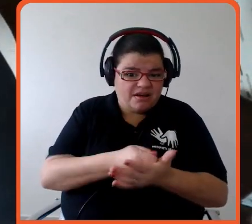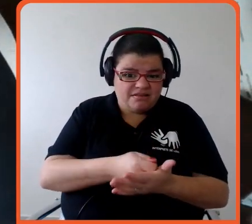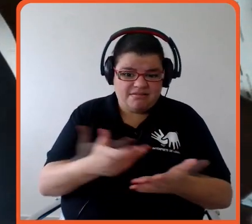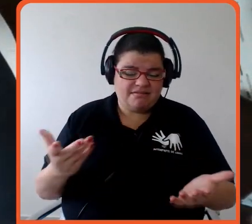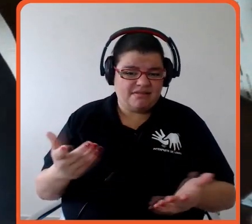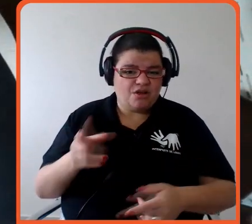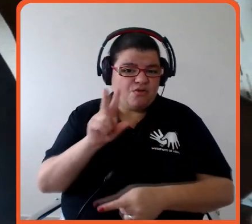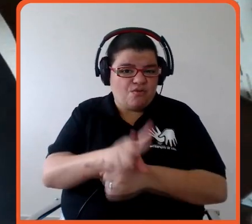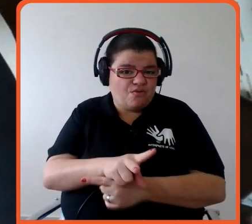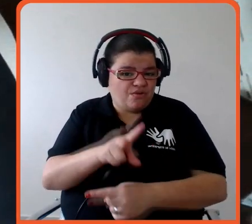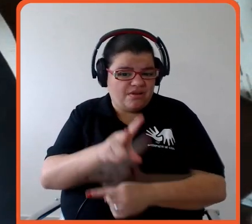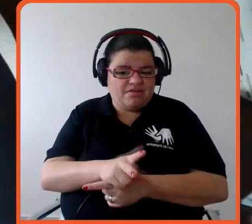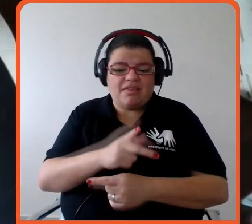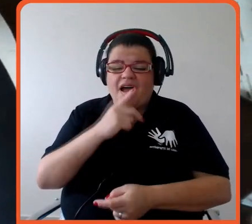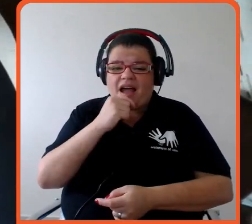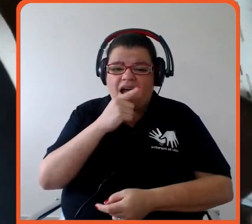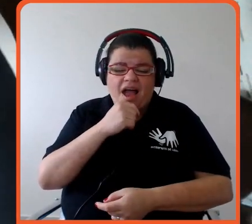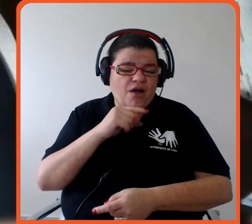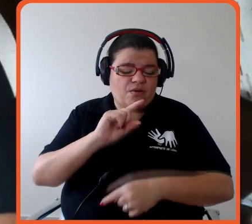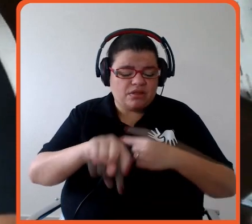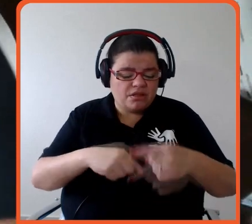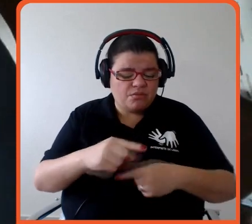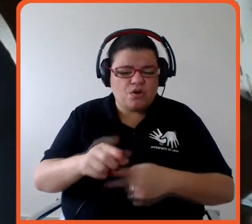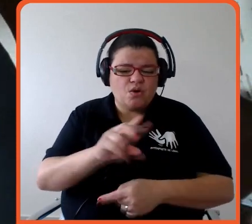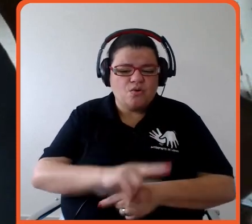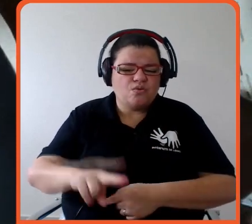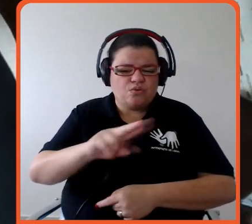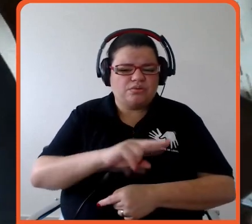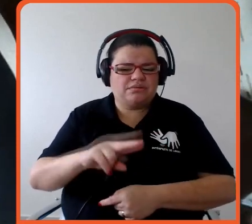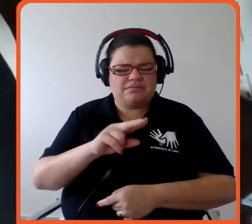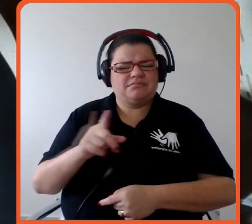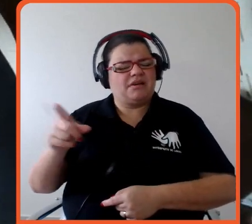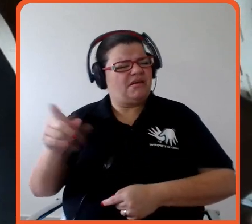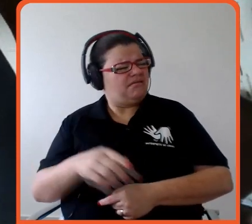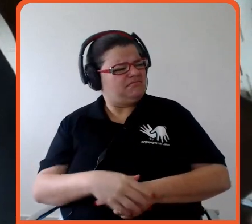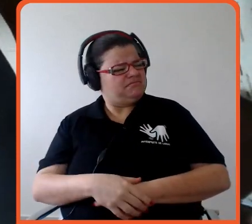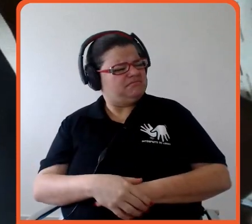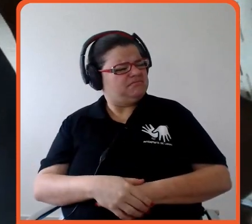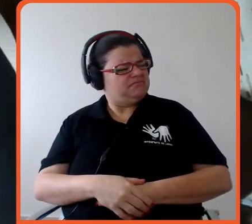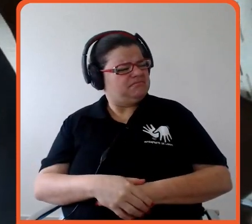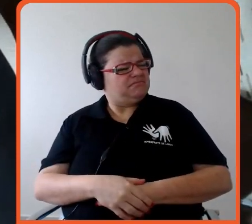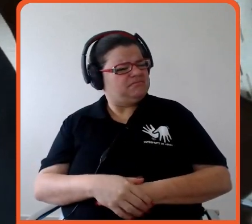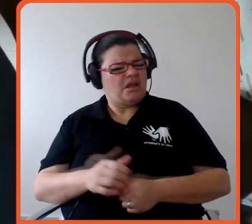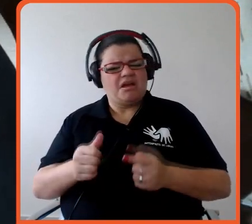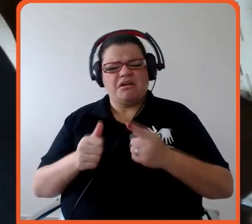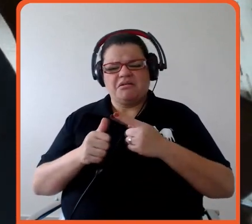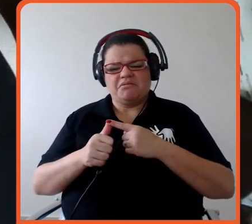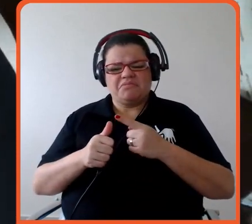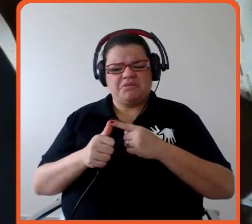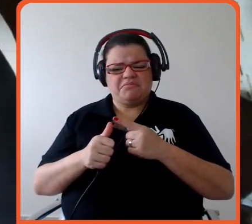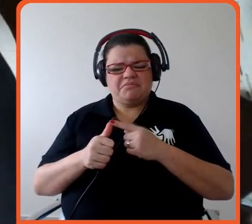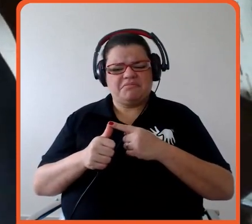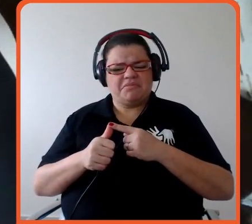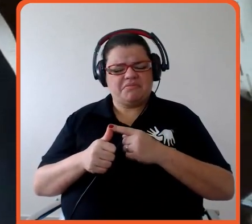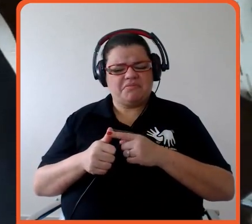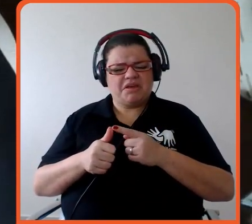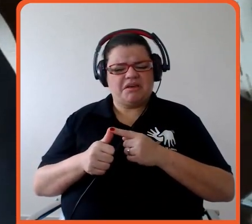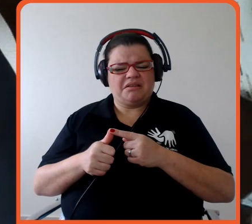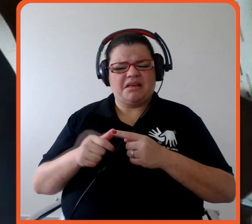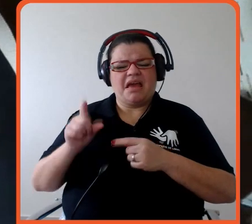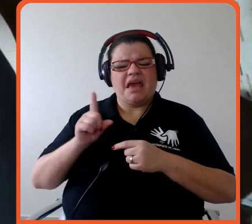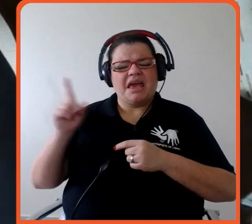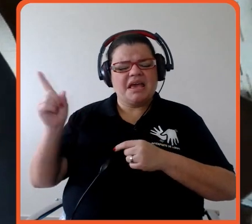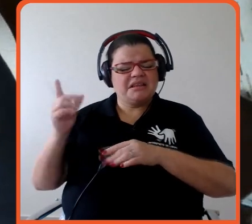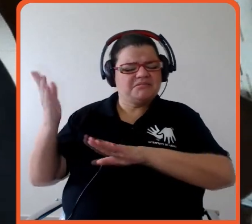do uso e eu notei naquele CEO primeiro uma falta de toda a parte técnica por trás de